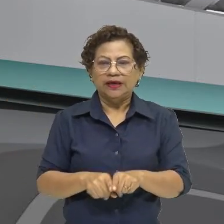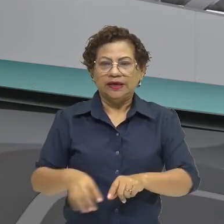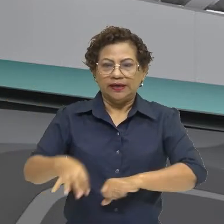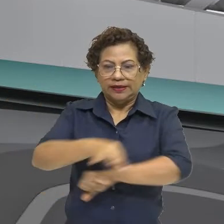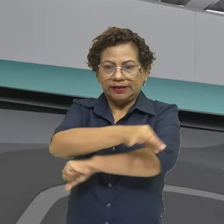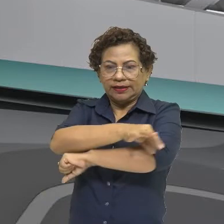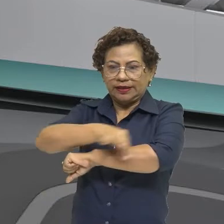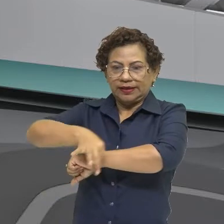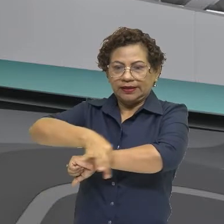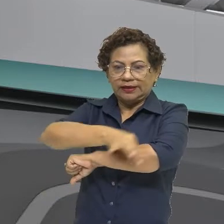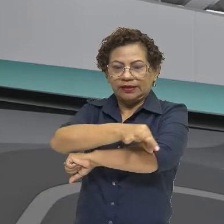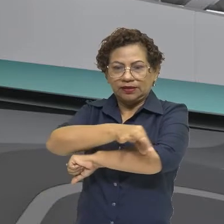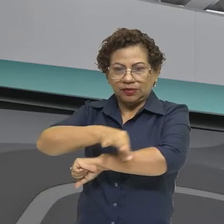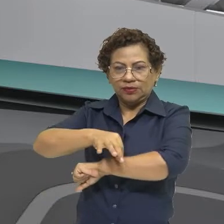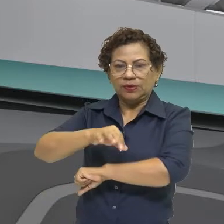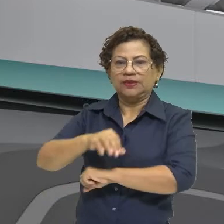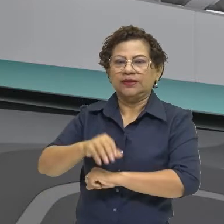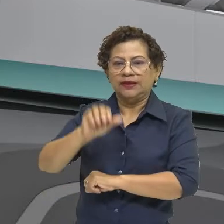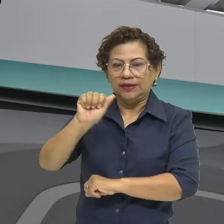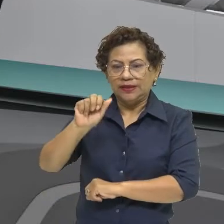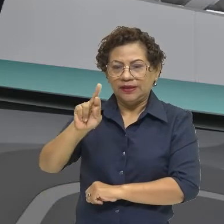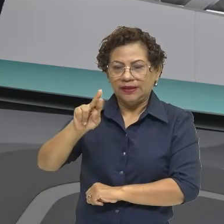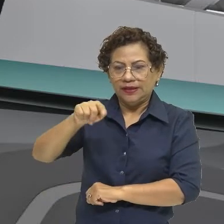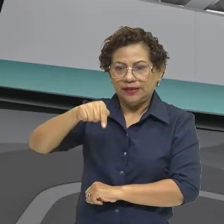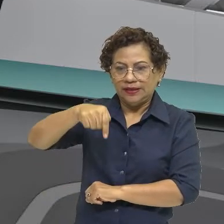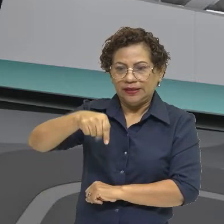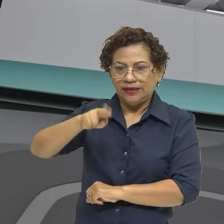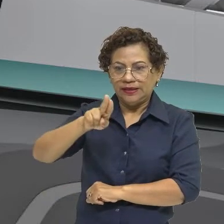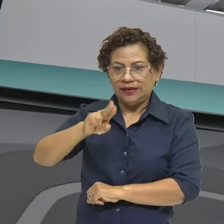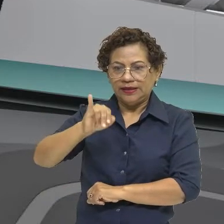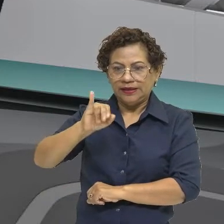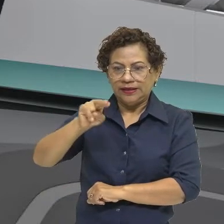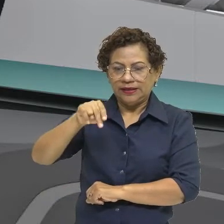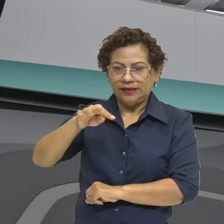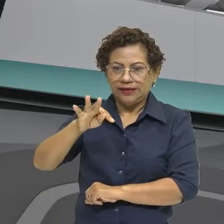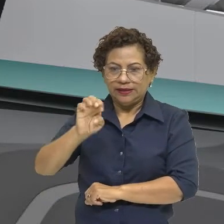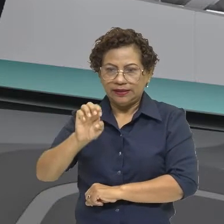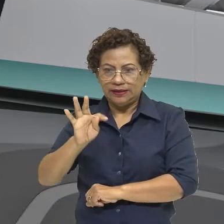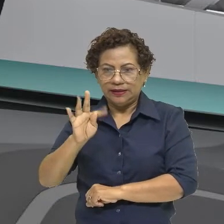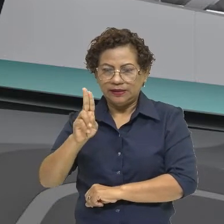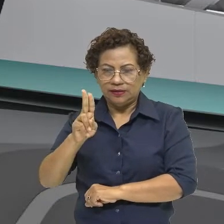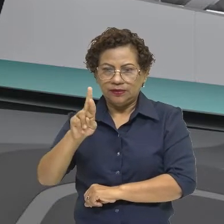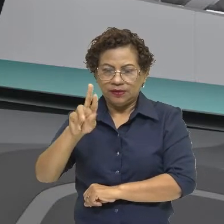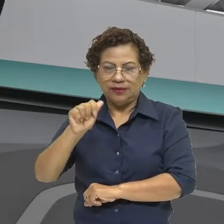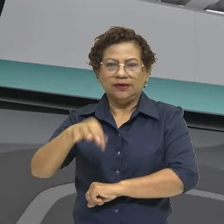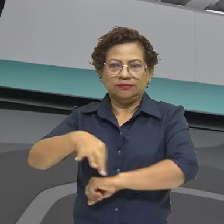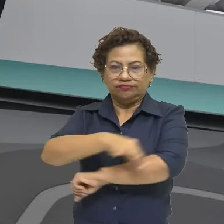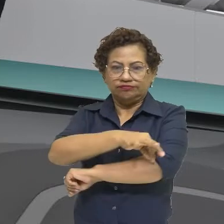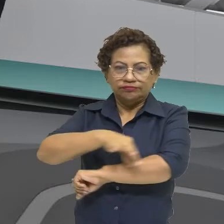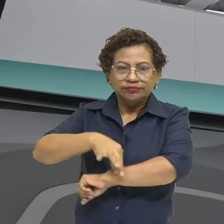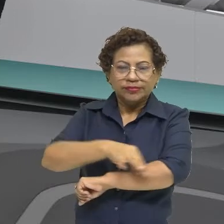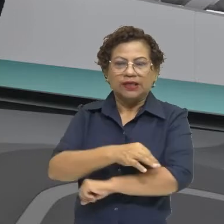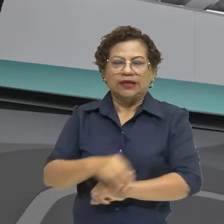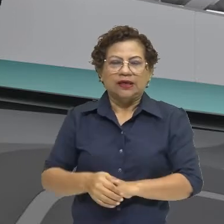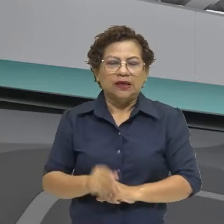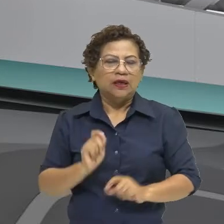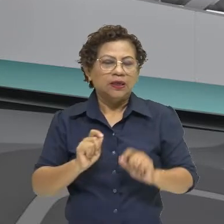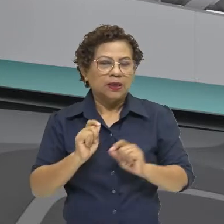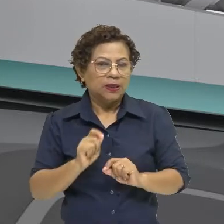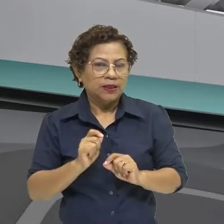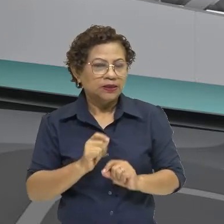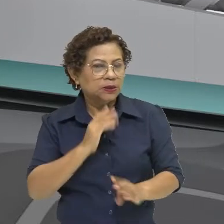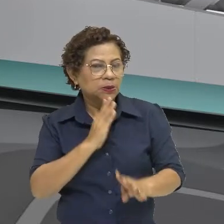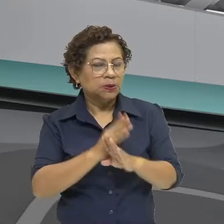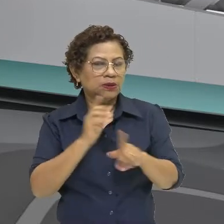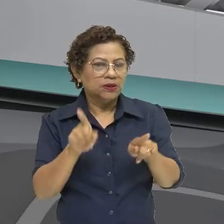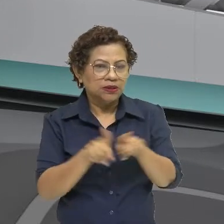vamos ver outra imagem, muito ornamento. Então, a questão da arte barroca,